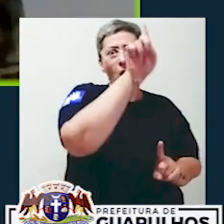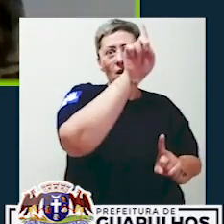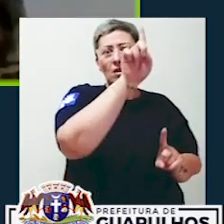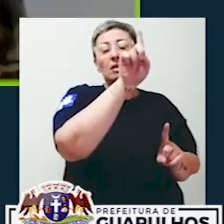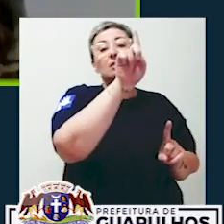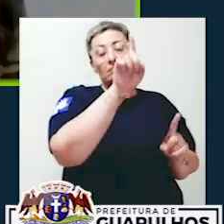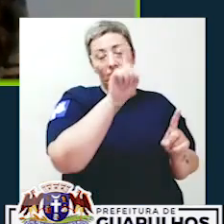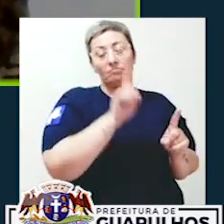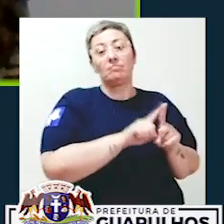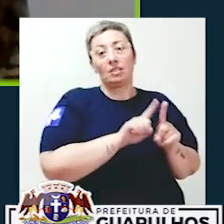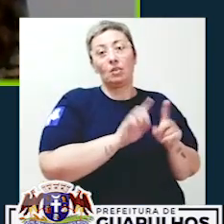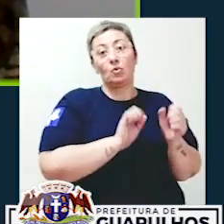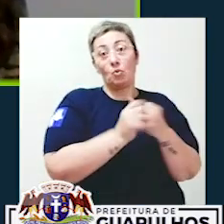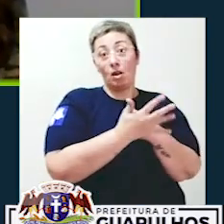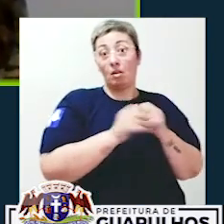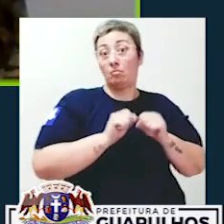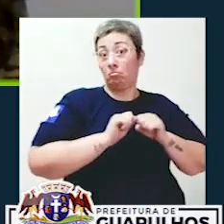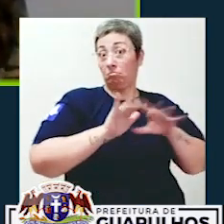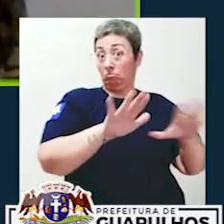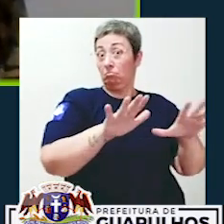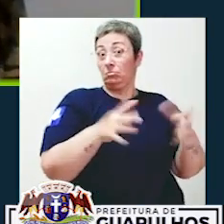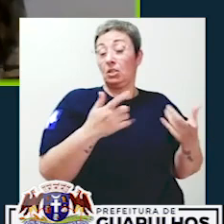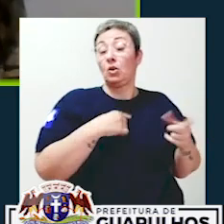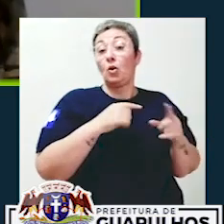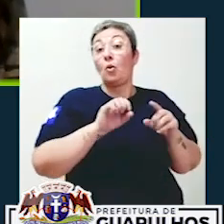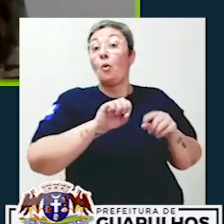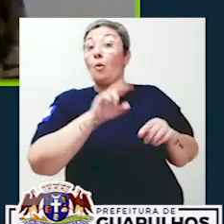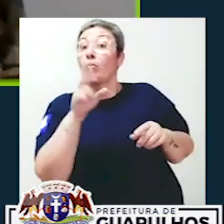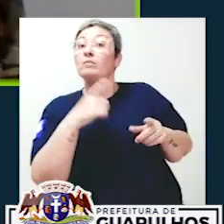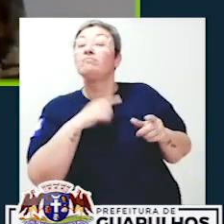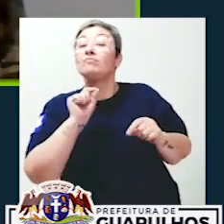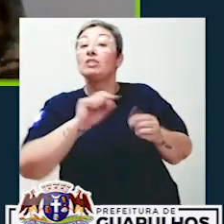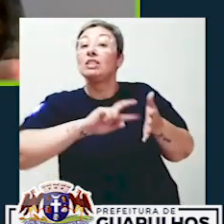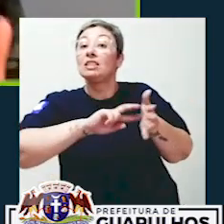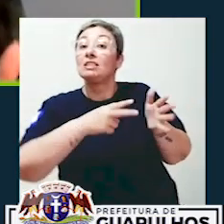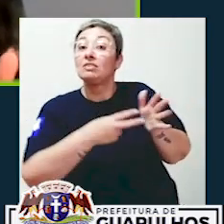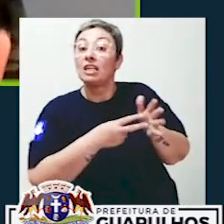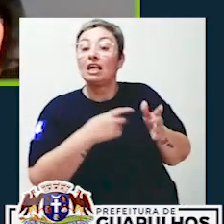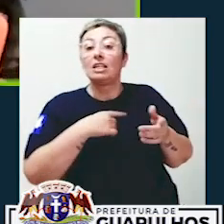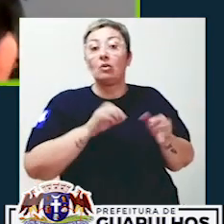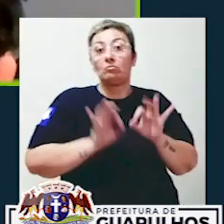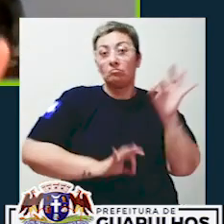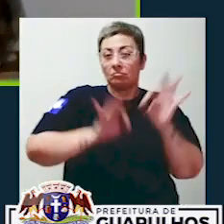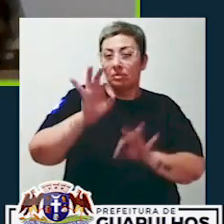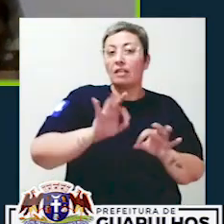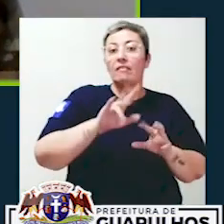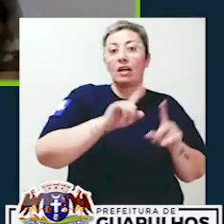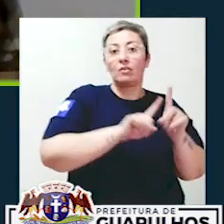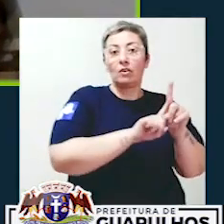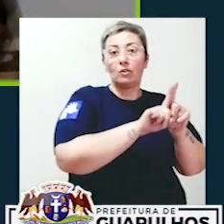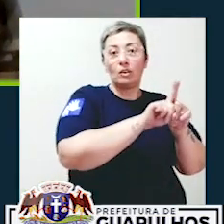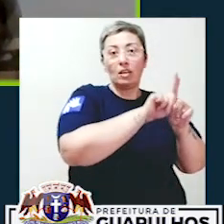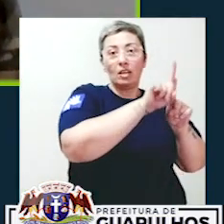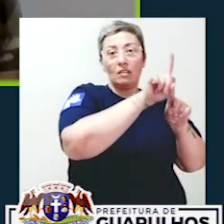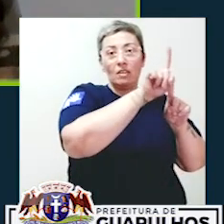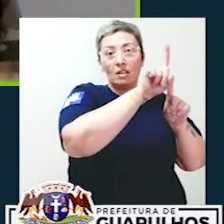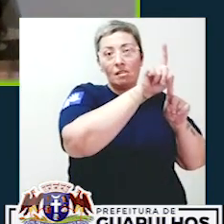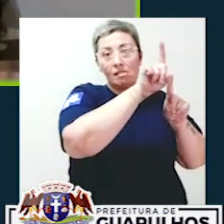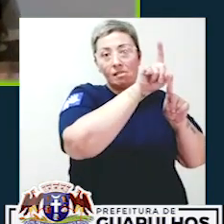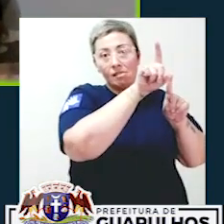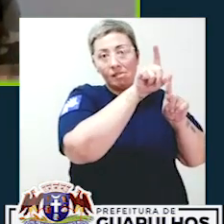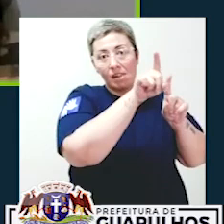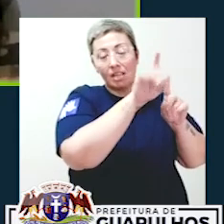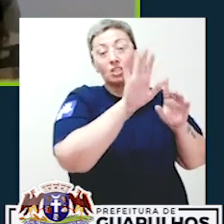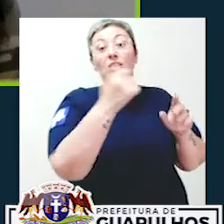desenfreado de contaminados pelo coronavírus. Ou seja, as medidas estão, sem dúvida nenhuma,